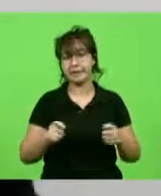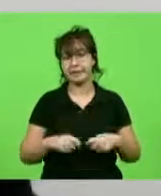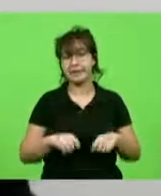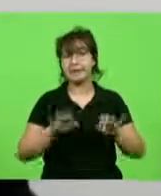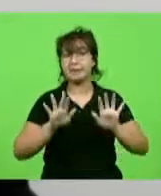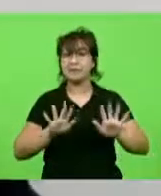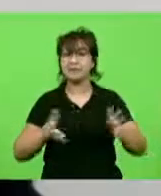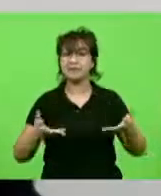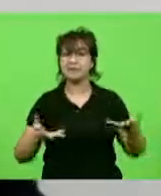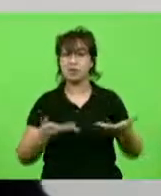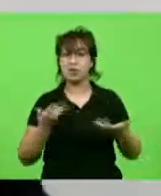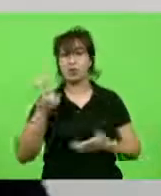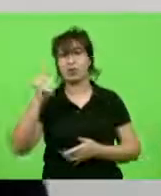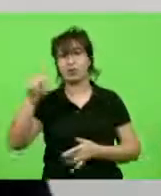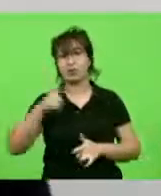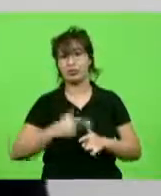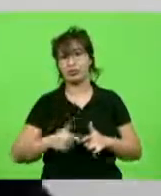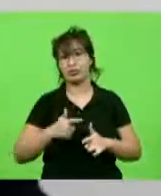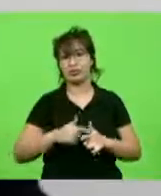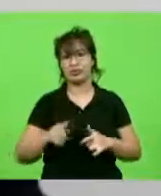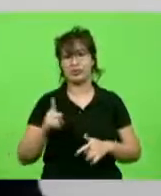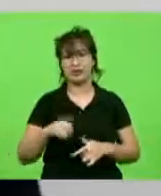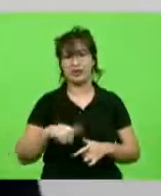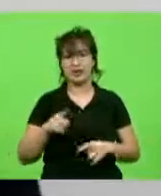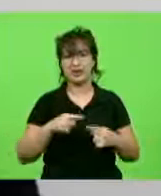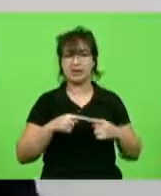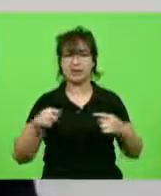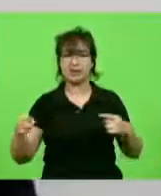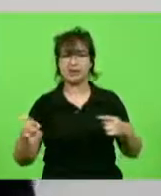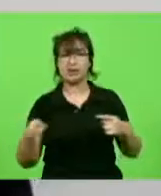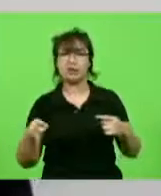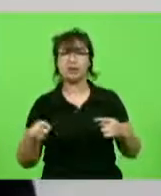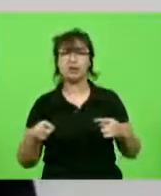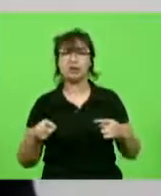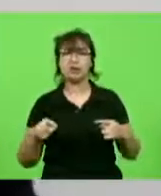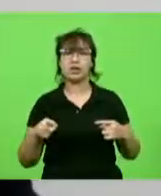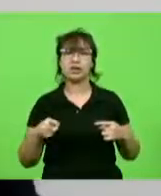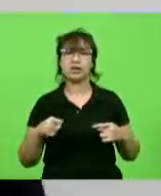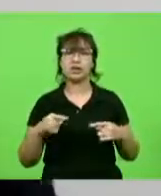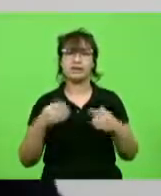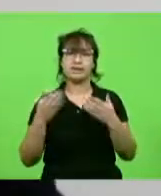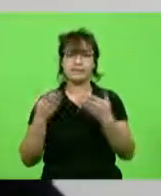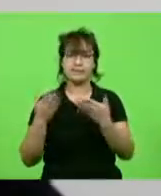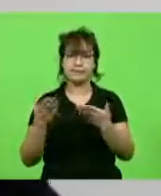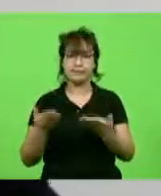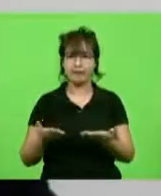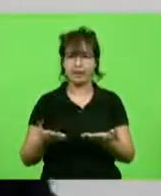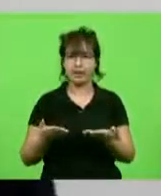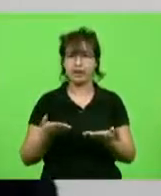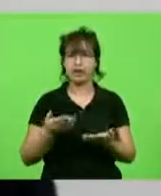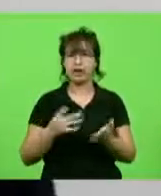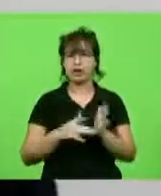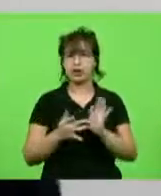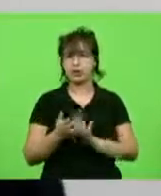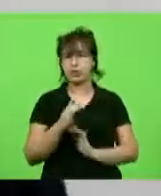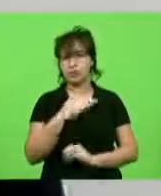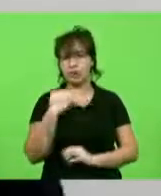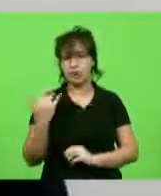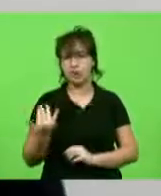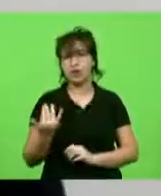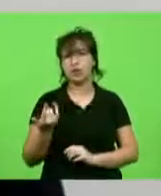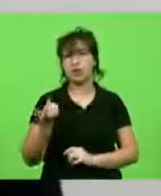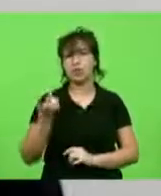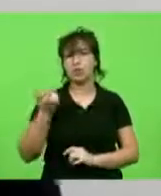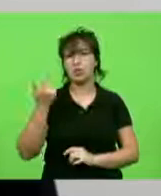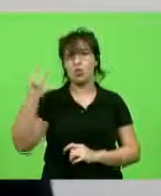essa questão da Semana Santa, da Páscoa, feriados em outros estados, nós